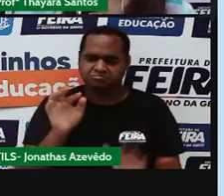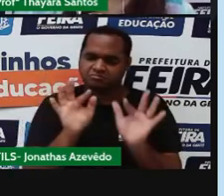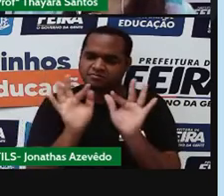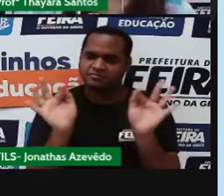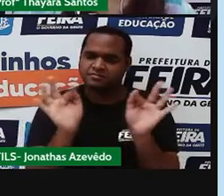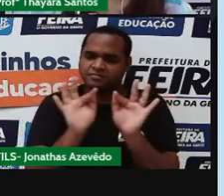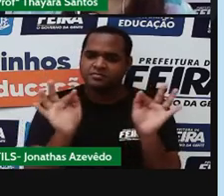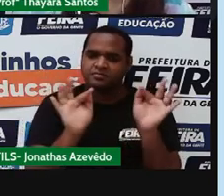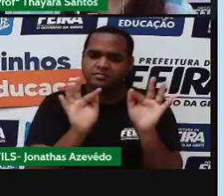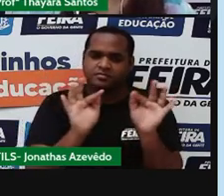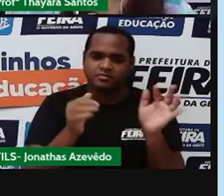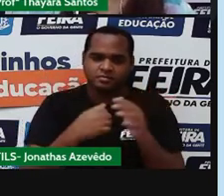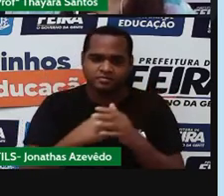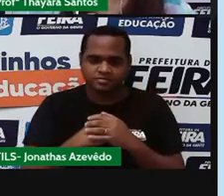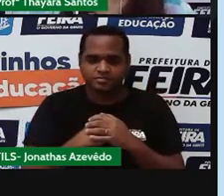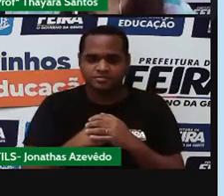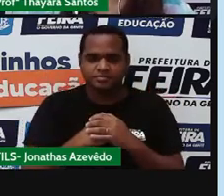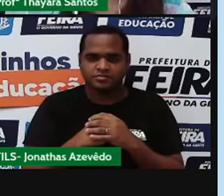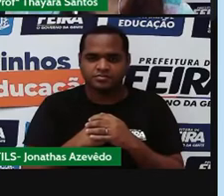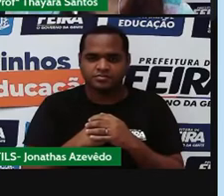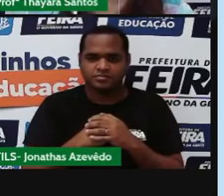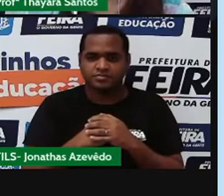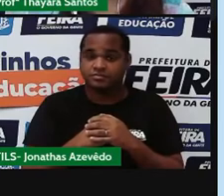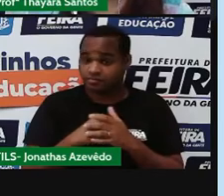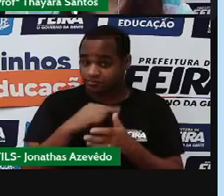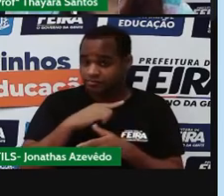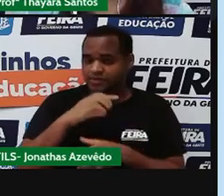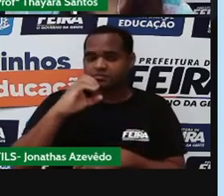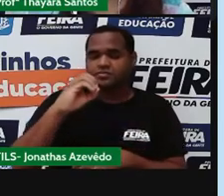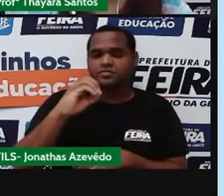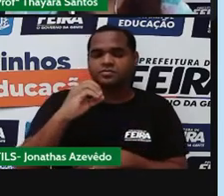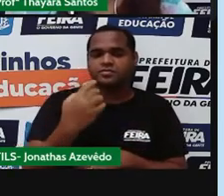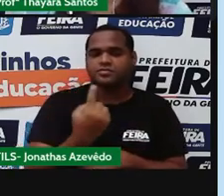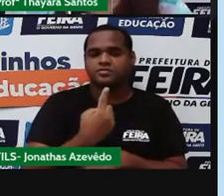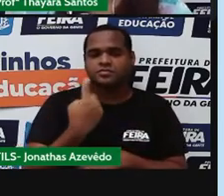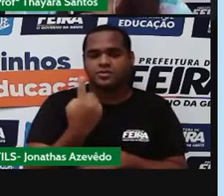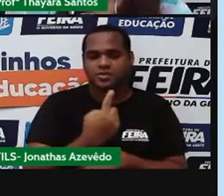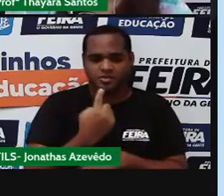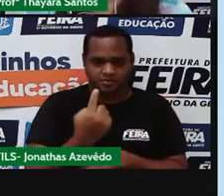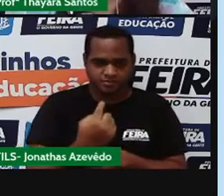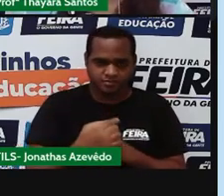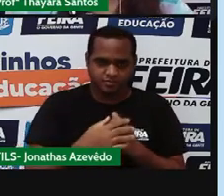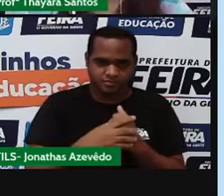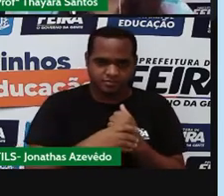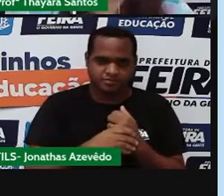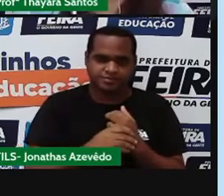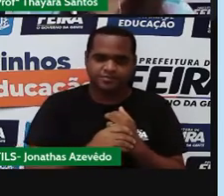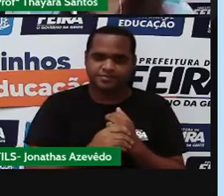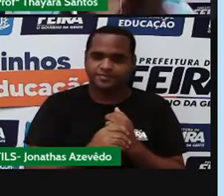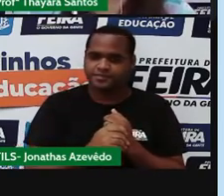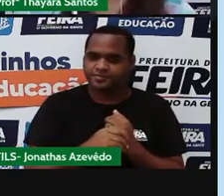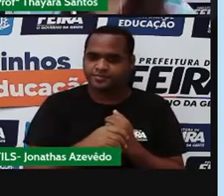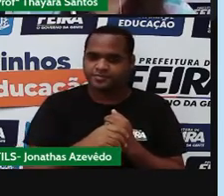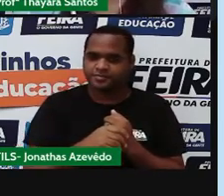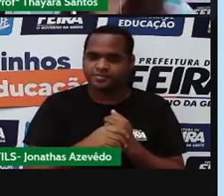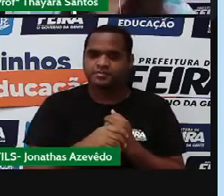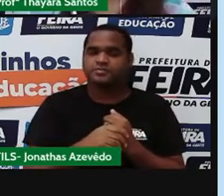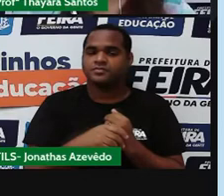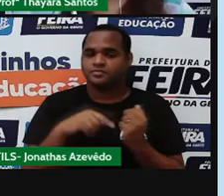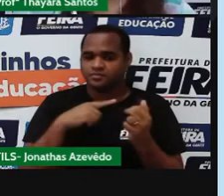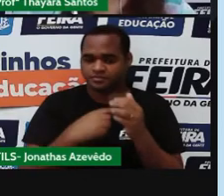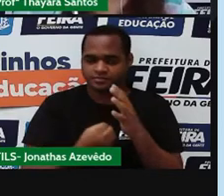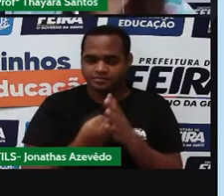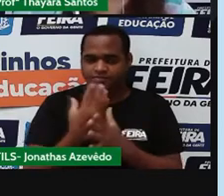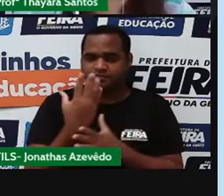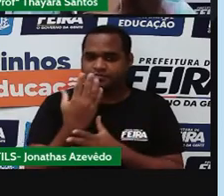substância simples. Agora eu tenho esse oxigênio aqui sozinho. Vamos ver se vai aparecer mais alguma coisa para a gente brincar aqui. Vou